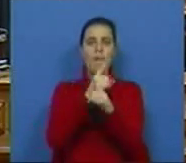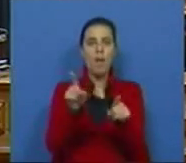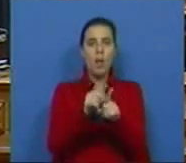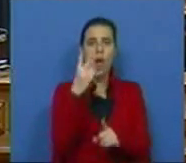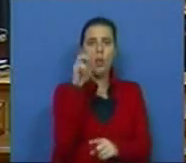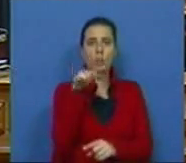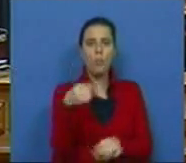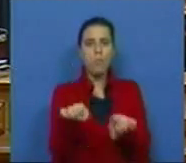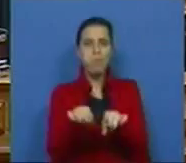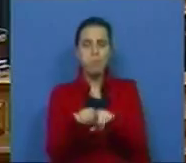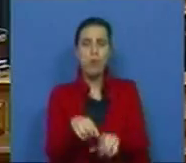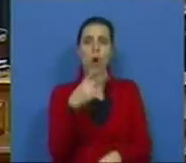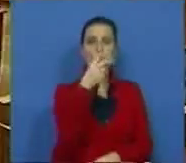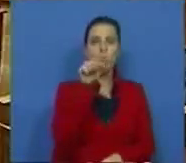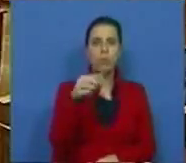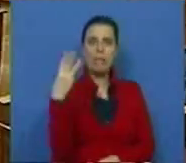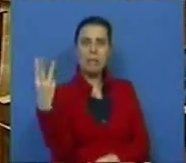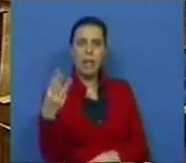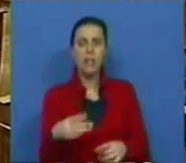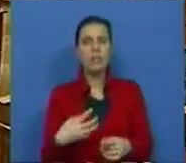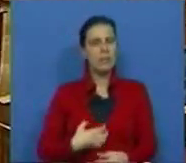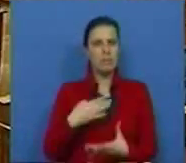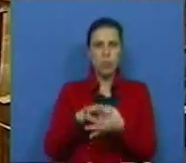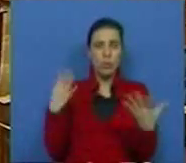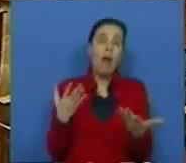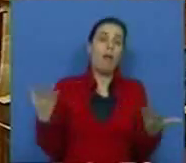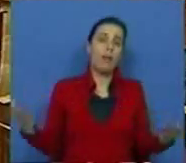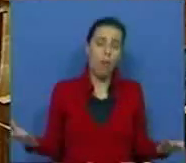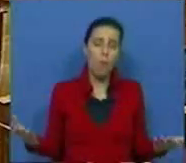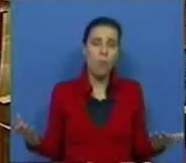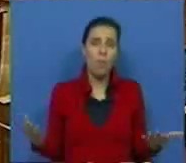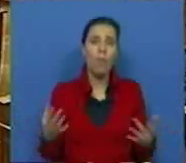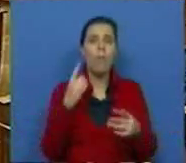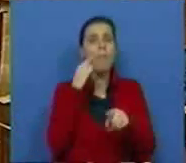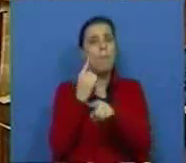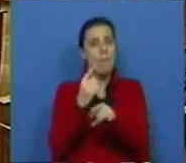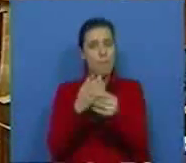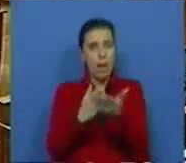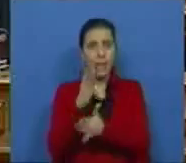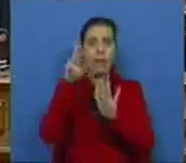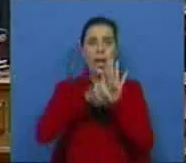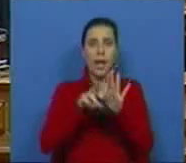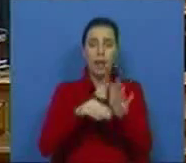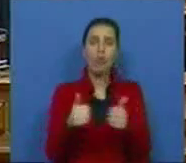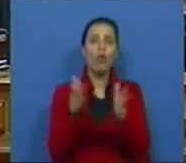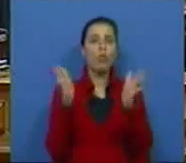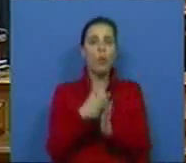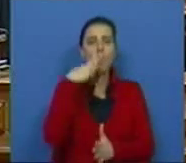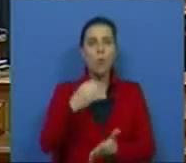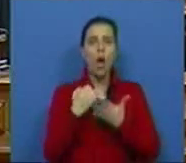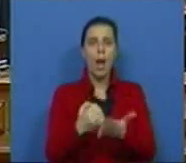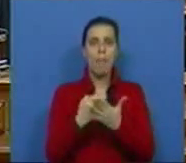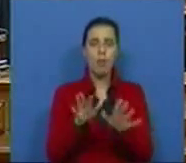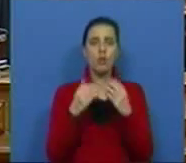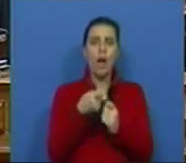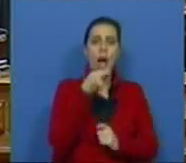família 2.9 ou 2.3. Não faz sentido. Então, mantenhamos essas regras para todos os apoios sociais